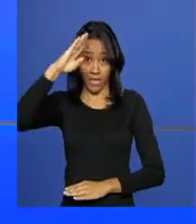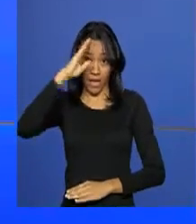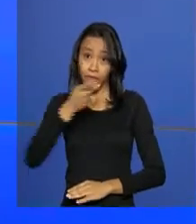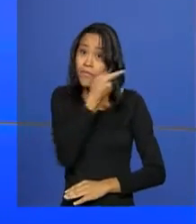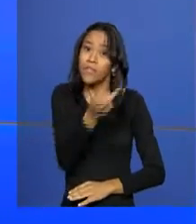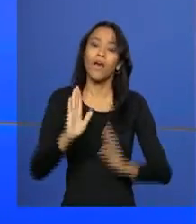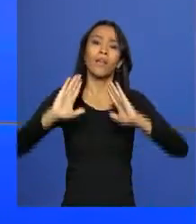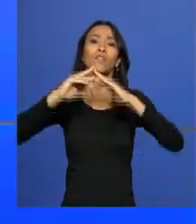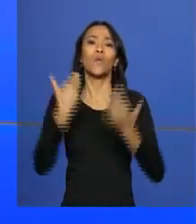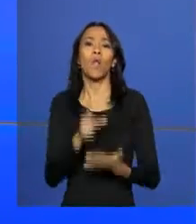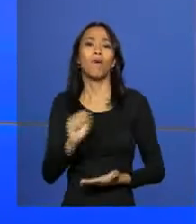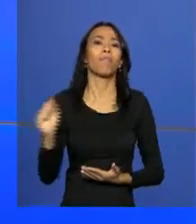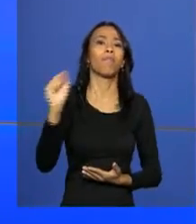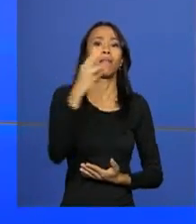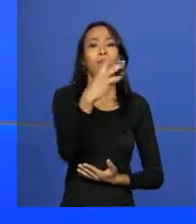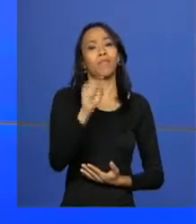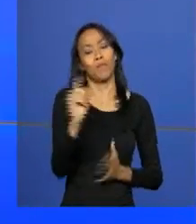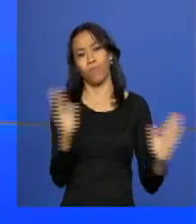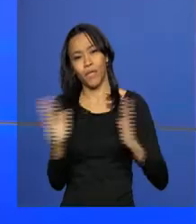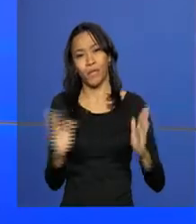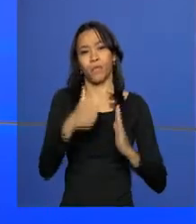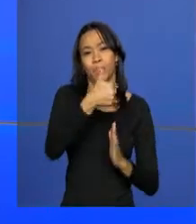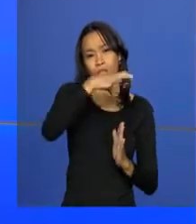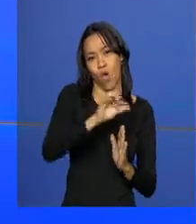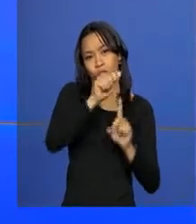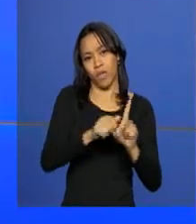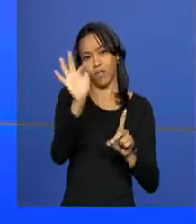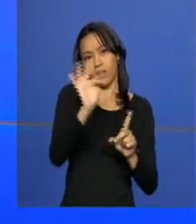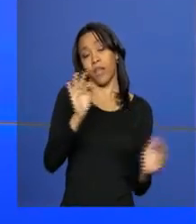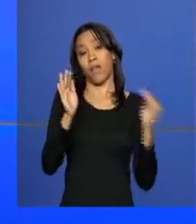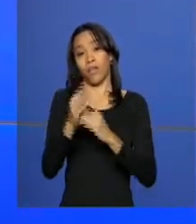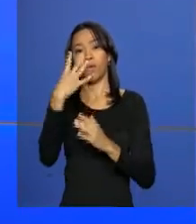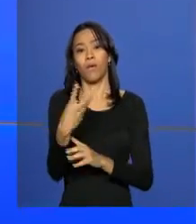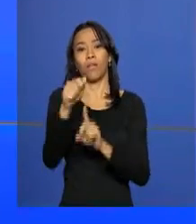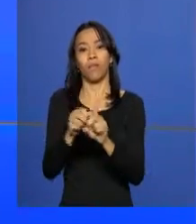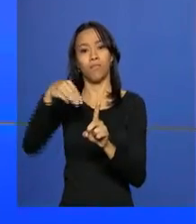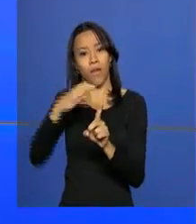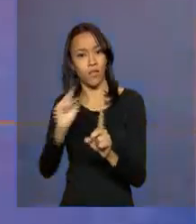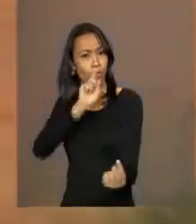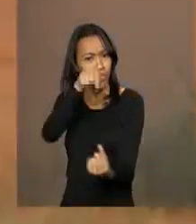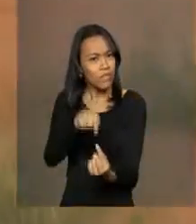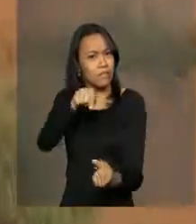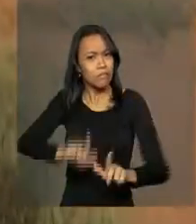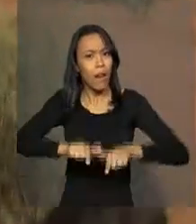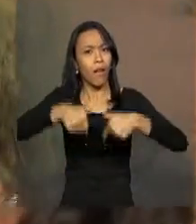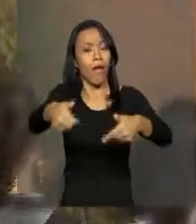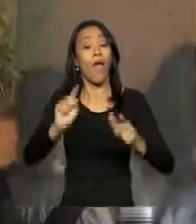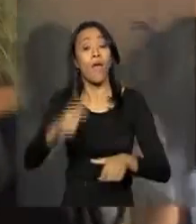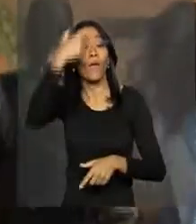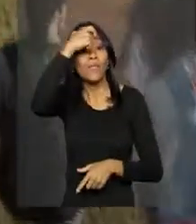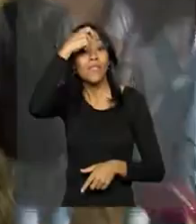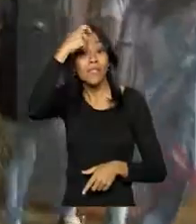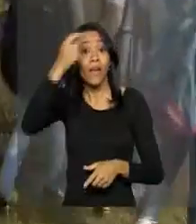entre os dias 19 de fevereiro e 4 de março. O objetivo do trabalho foi conscientizar